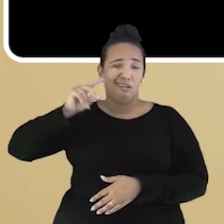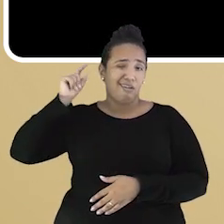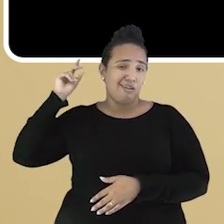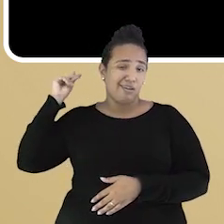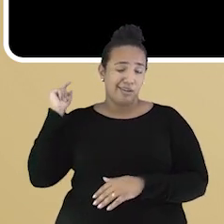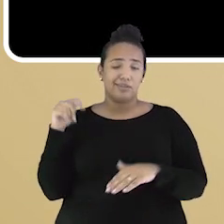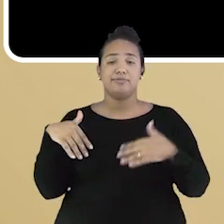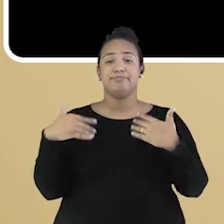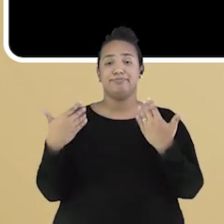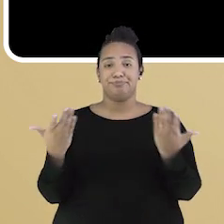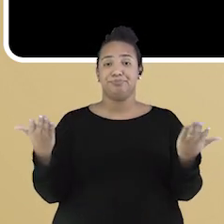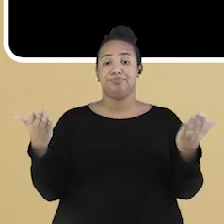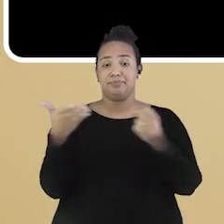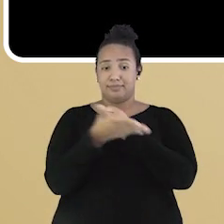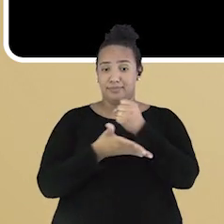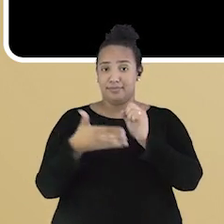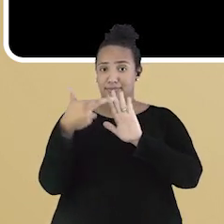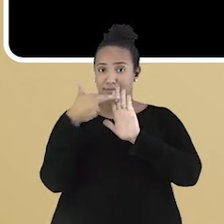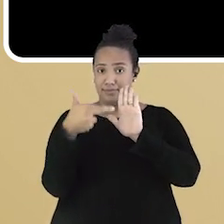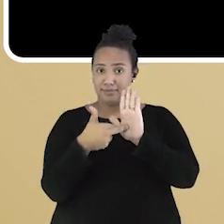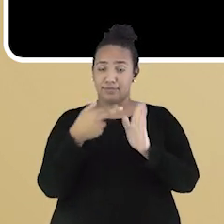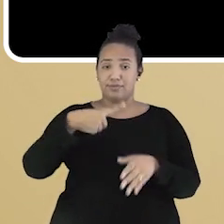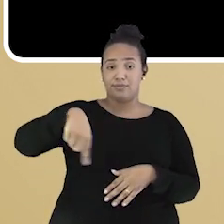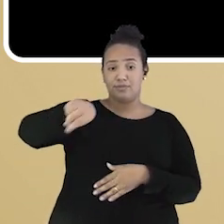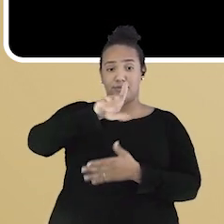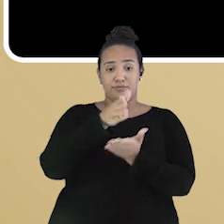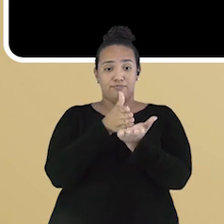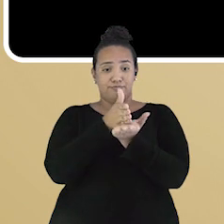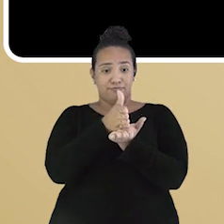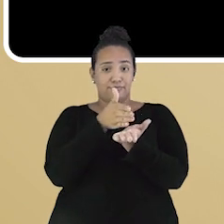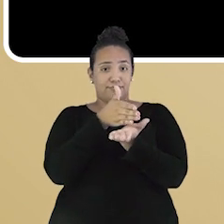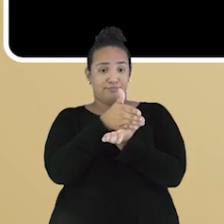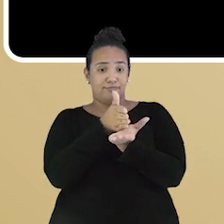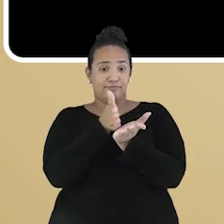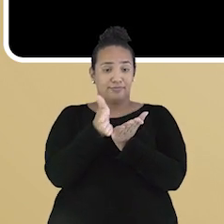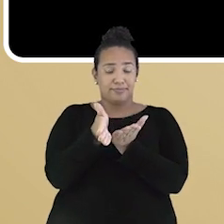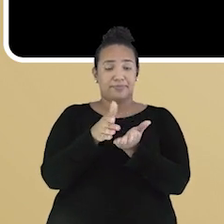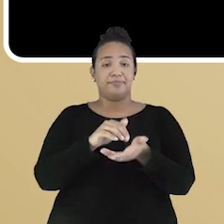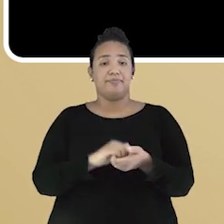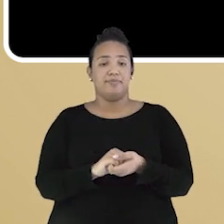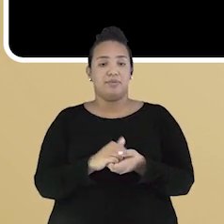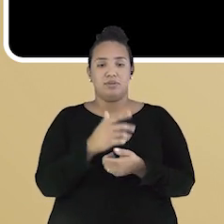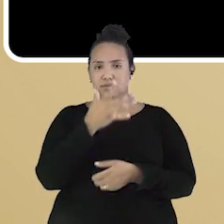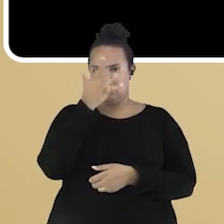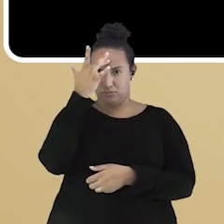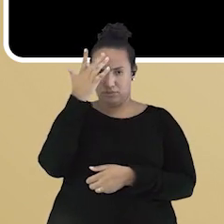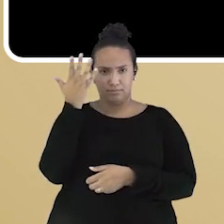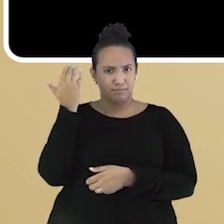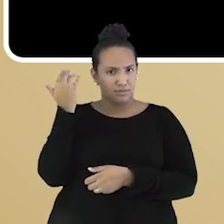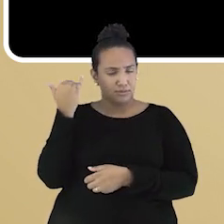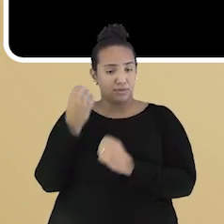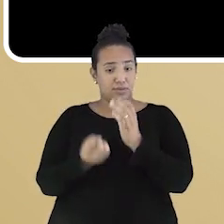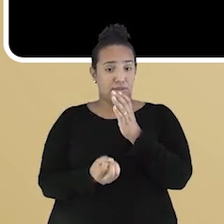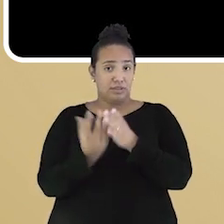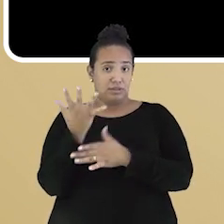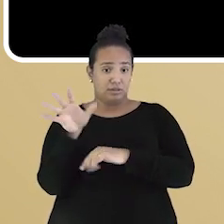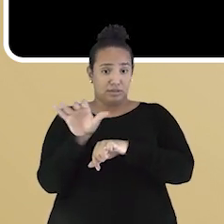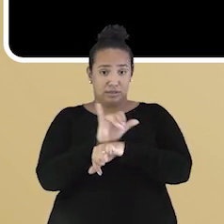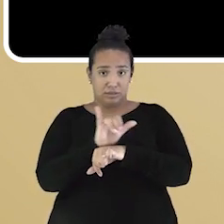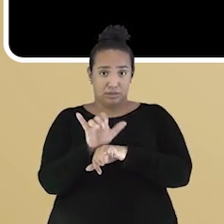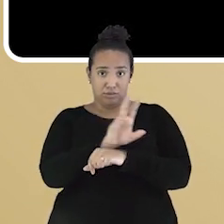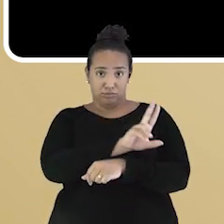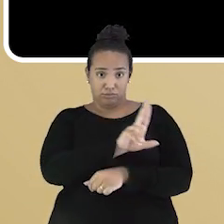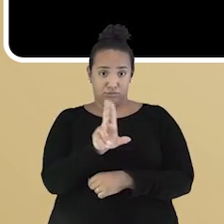nela que a gente vai conseguir fazer a nossa orientação dessa aula. Os antigos construíram um mecanismo